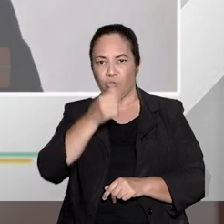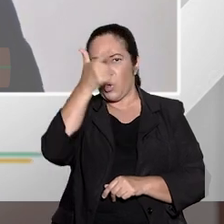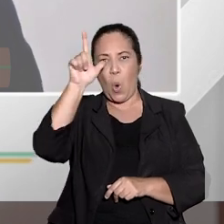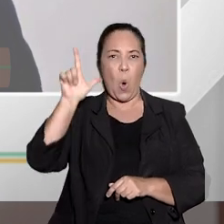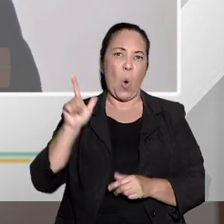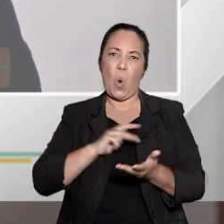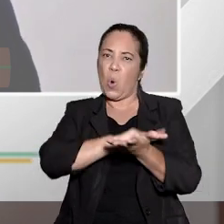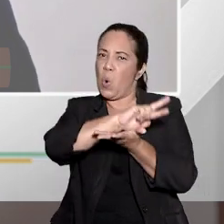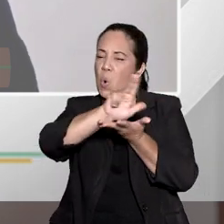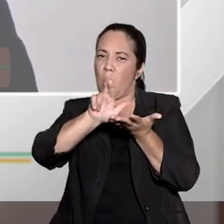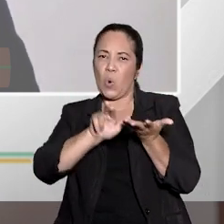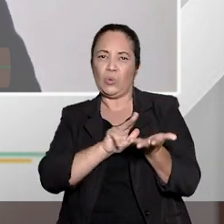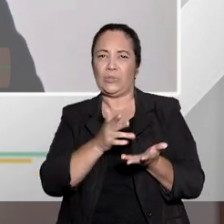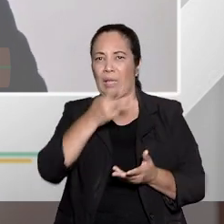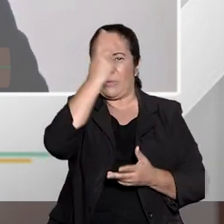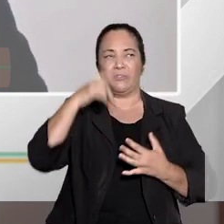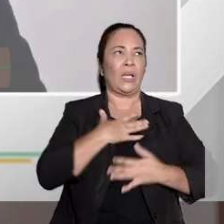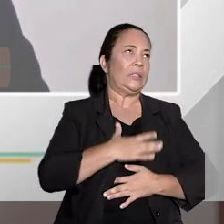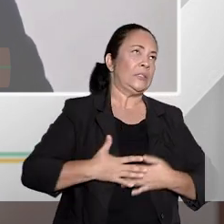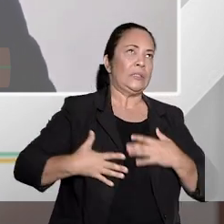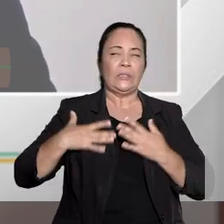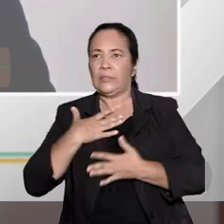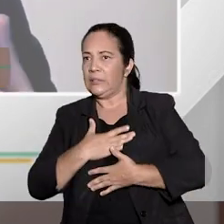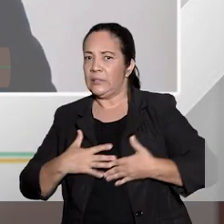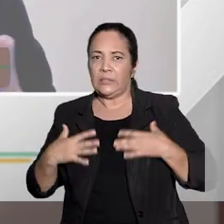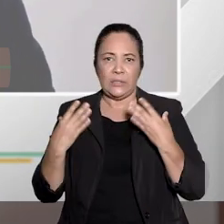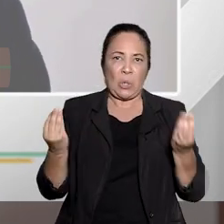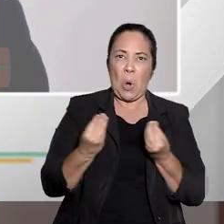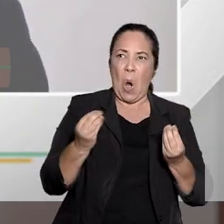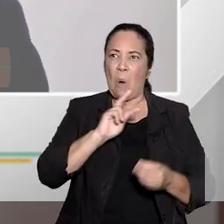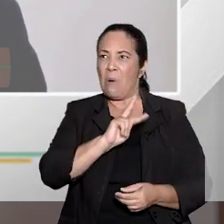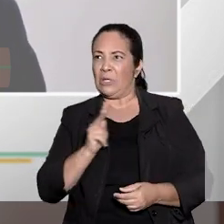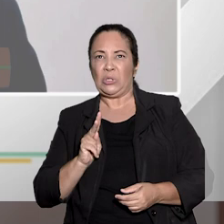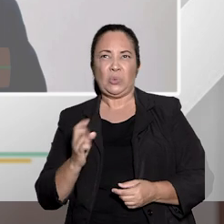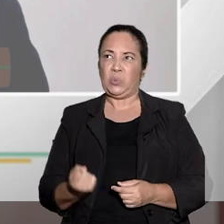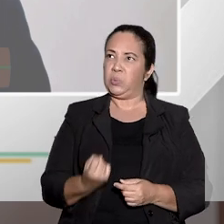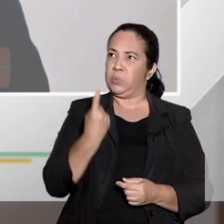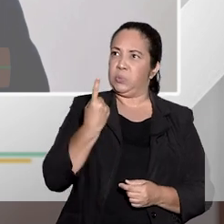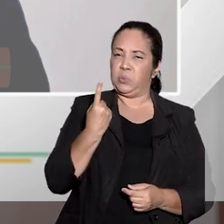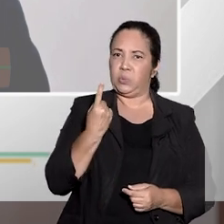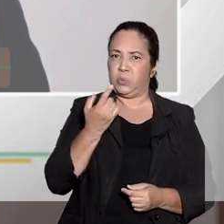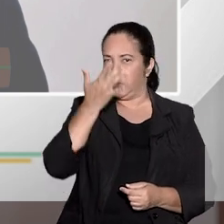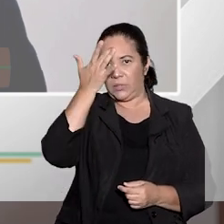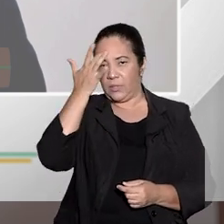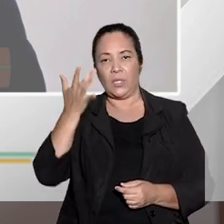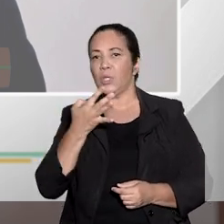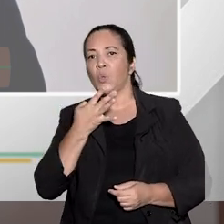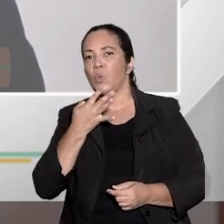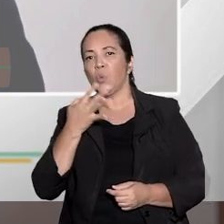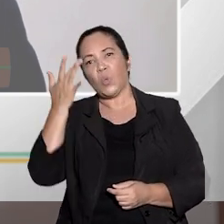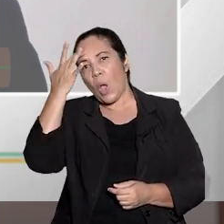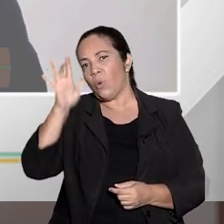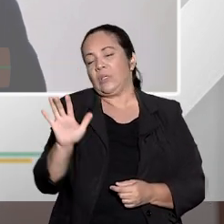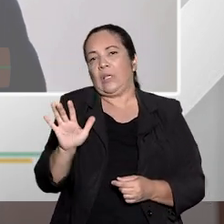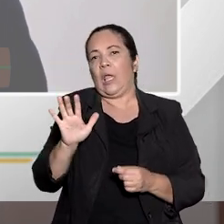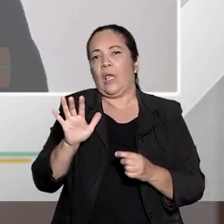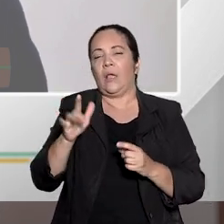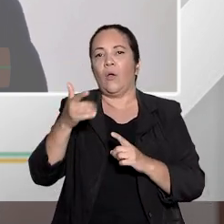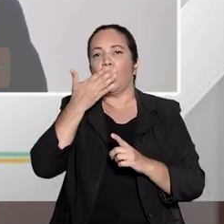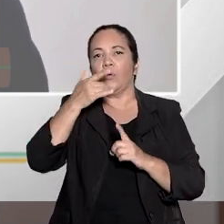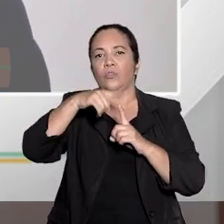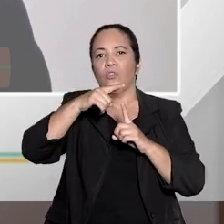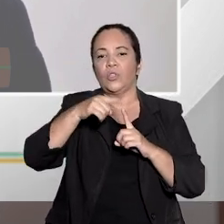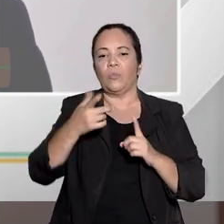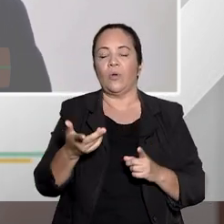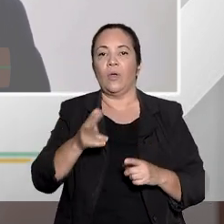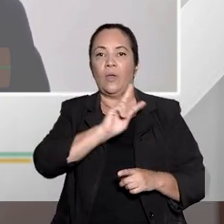causa um pouco de ansiedade na pessoa falar, mas esse aí eu nunca ouvi falar. Você citou, por exemplo, Fátima, que o